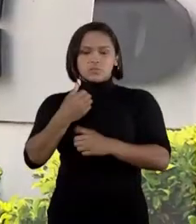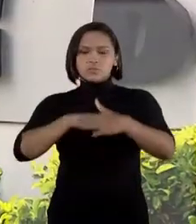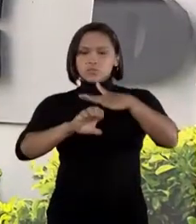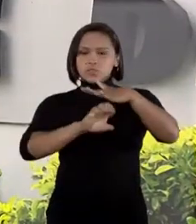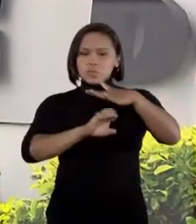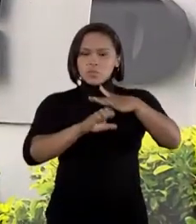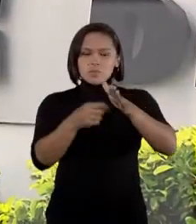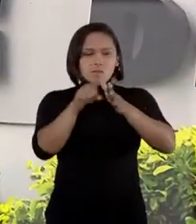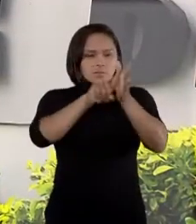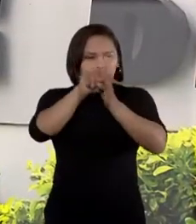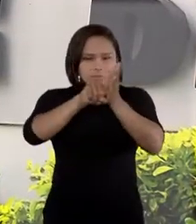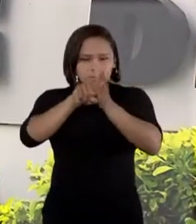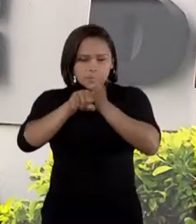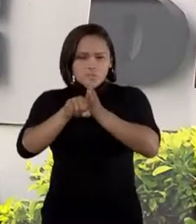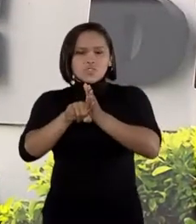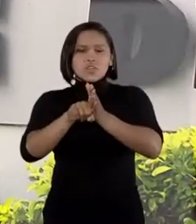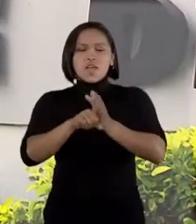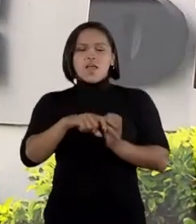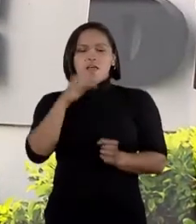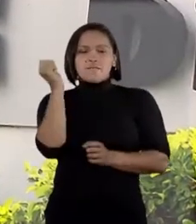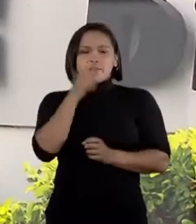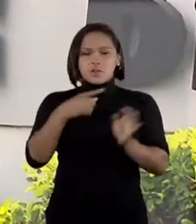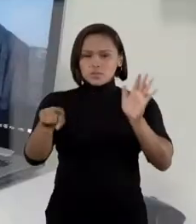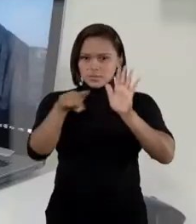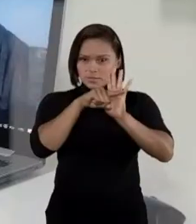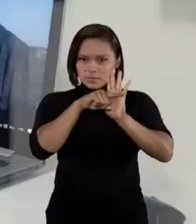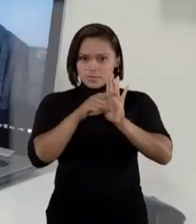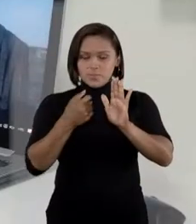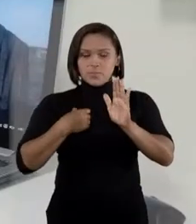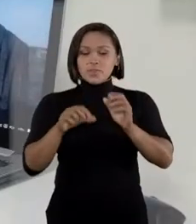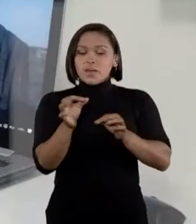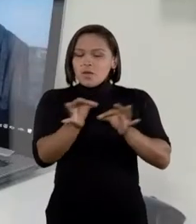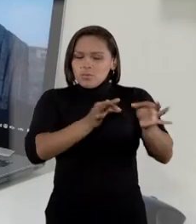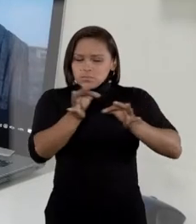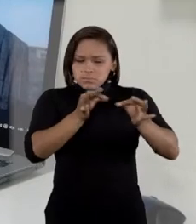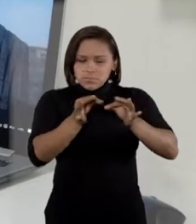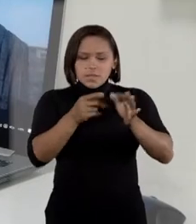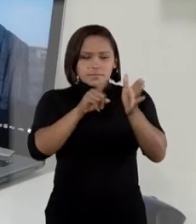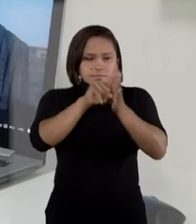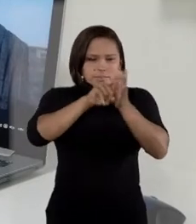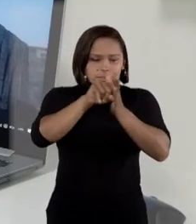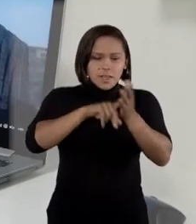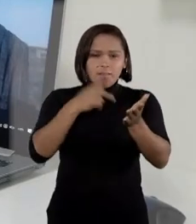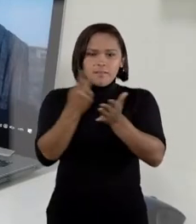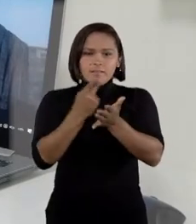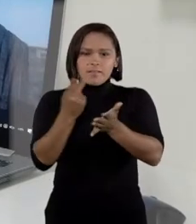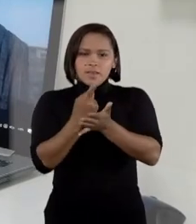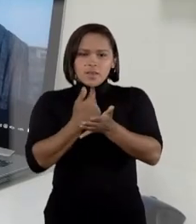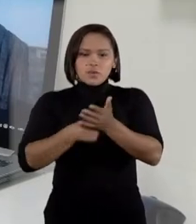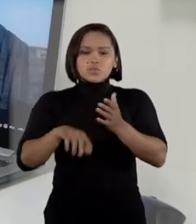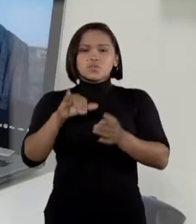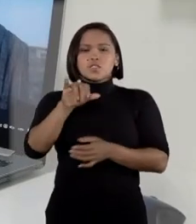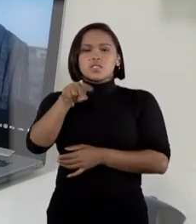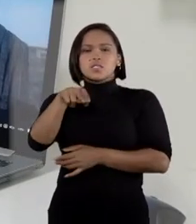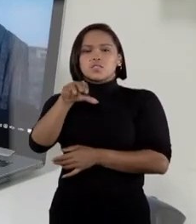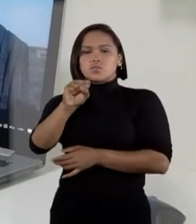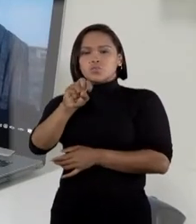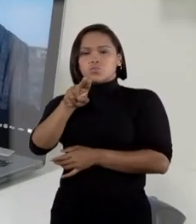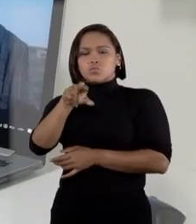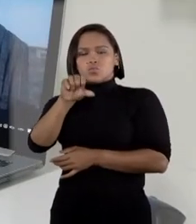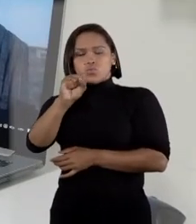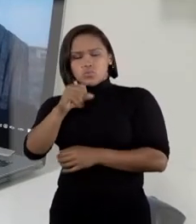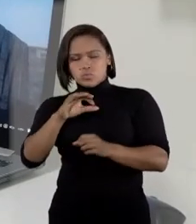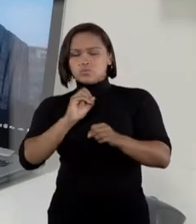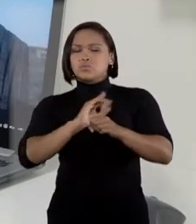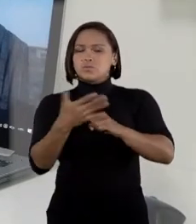empresa investigada na operação falso negativo. A operação apura irregularidades na aquisição de insumos durante a pandemia